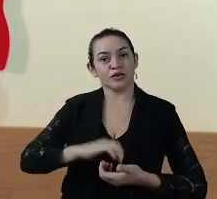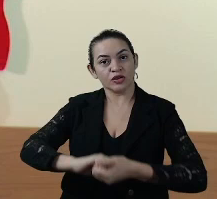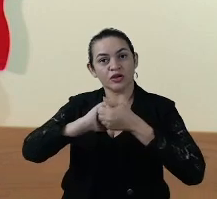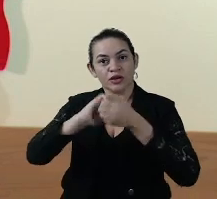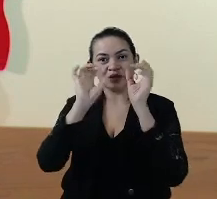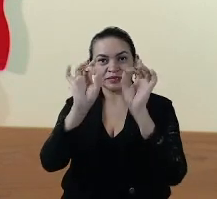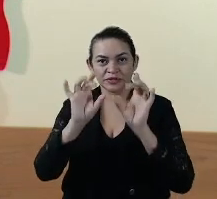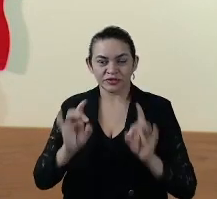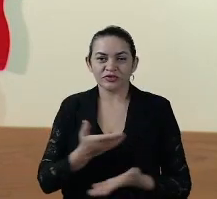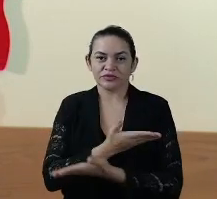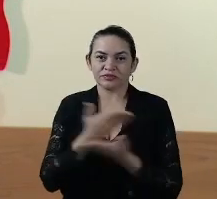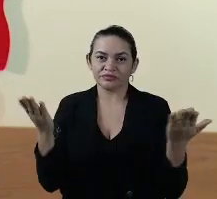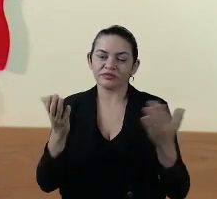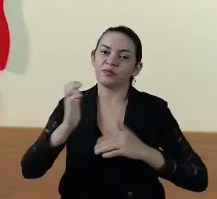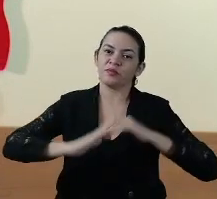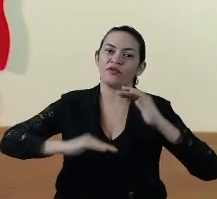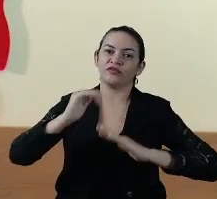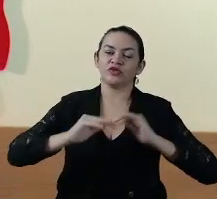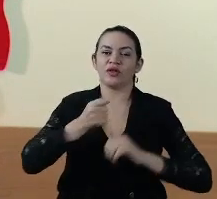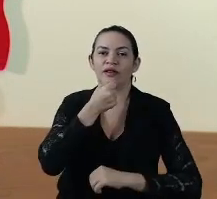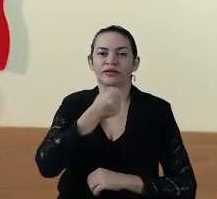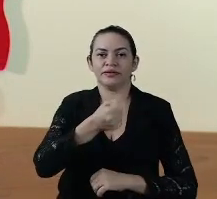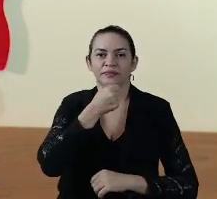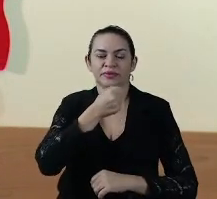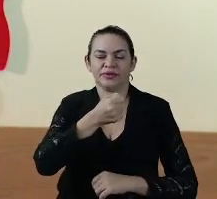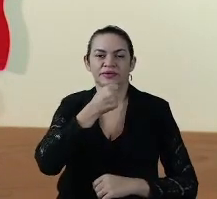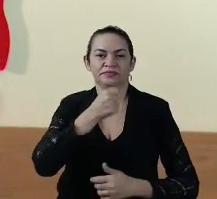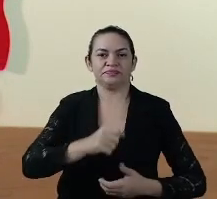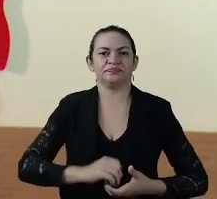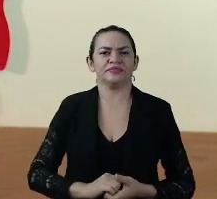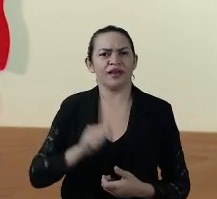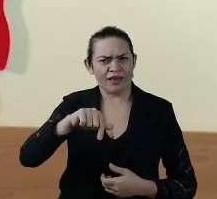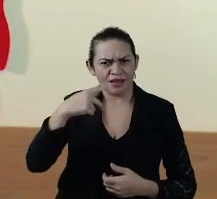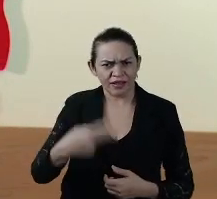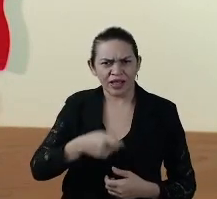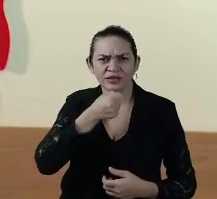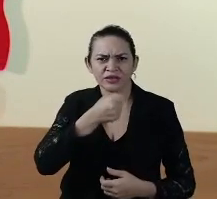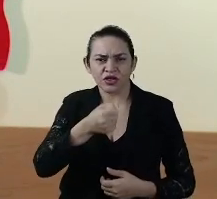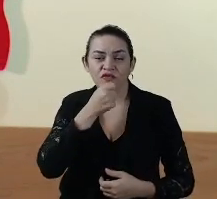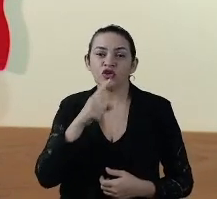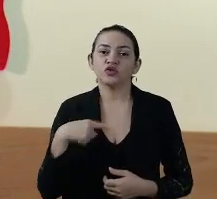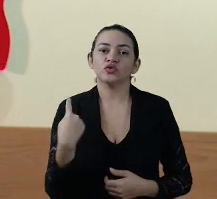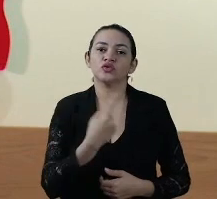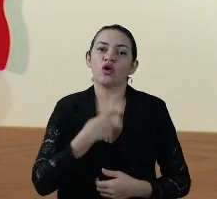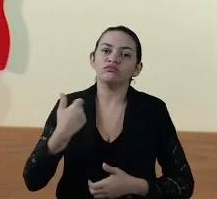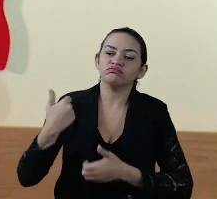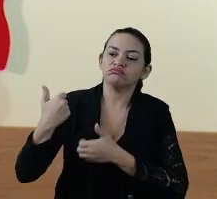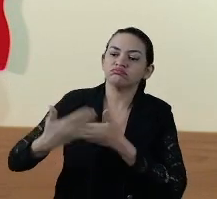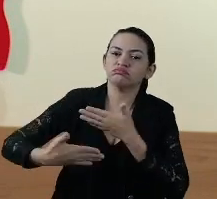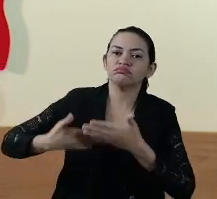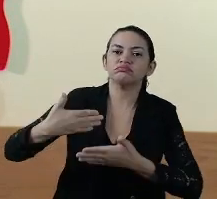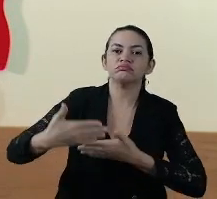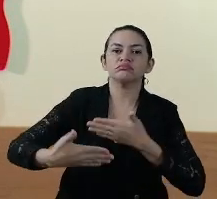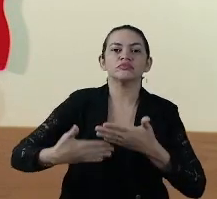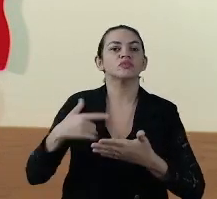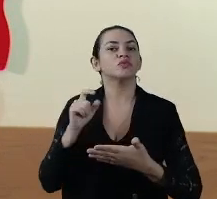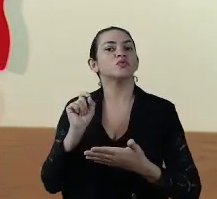especial aos profissionais da imprensa. Nesta entrevista, estamos dando sequência